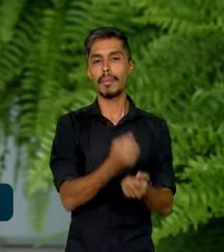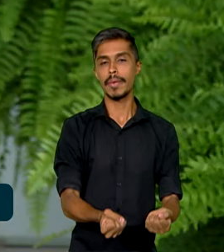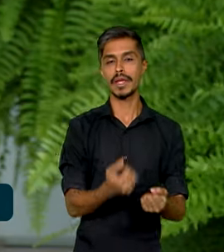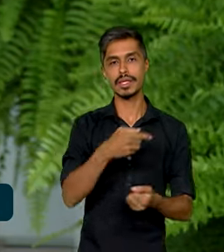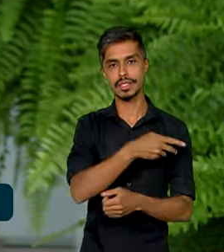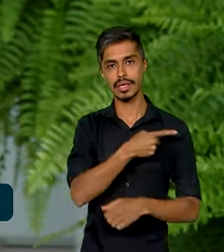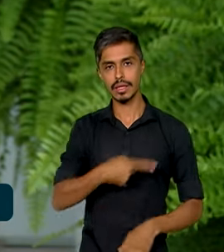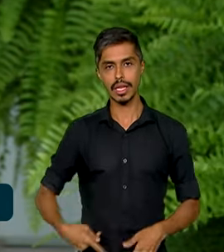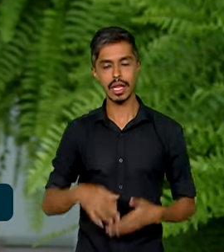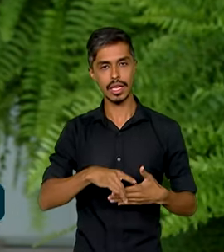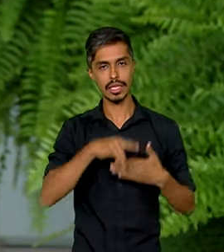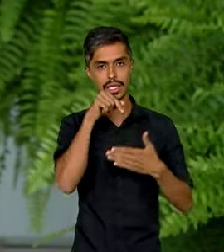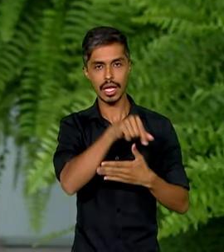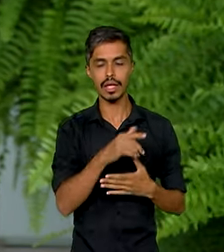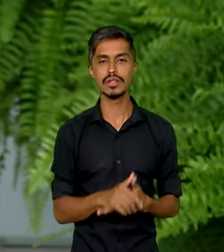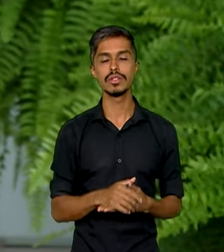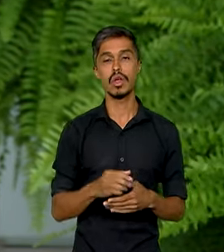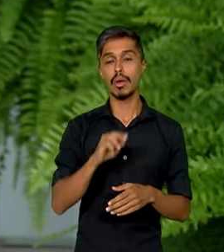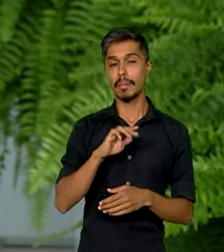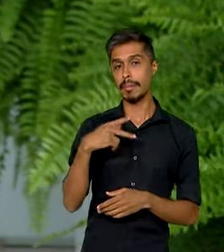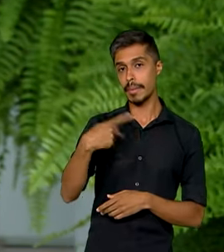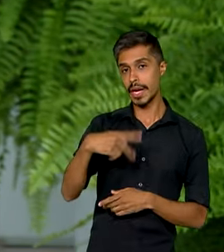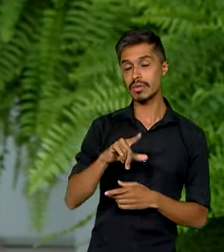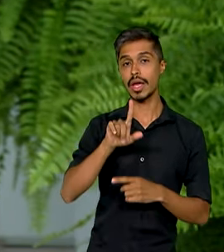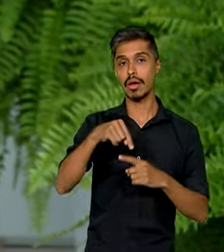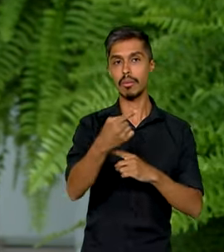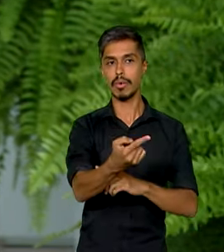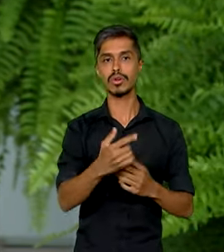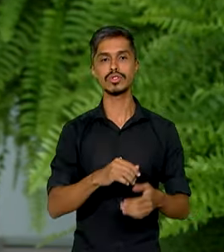que dura seis meses. Paraguai é o próximo a assumir o posto.